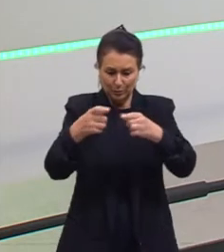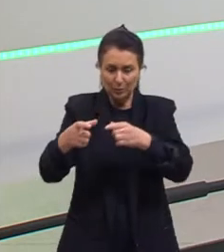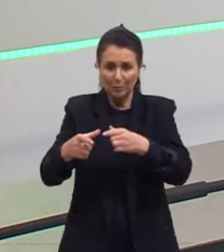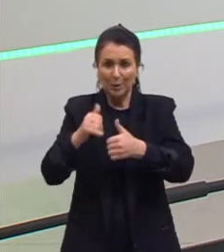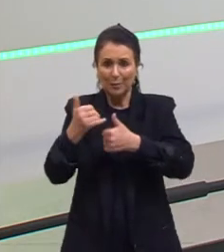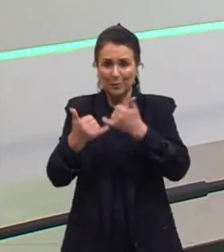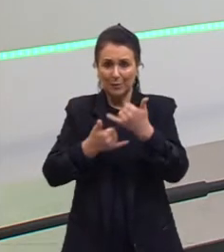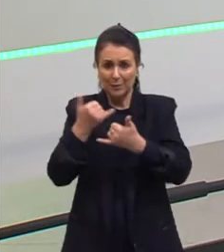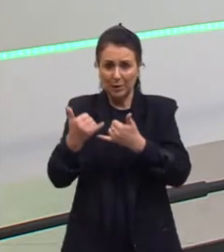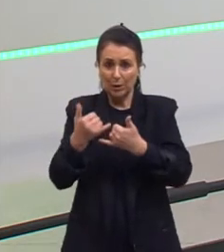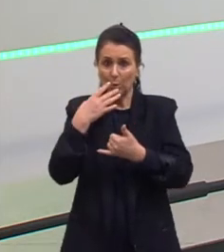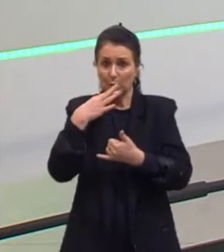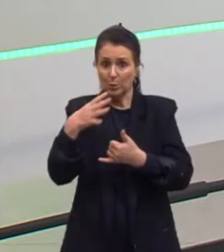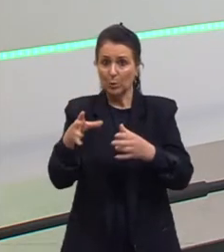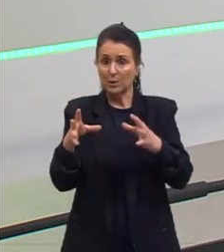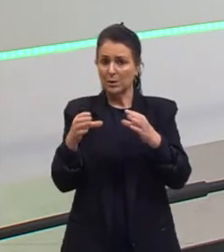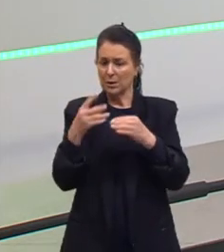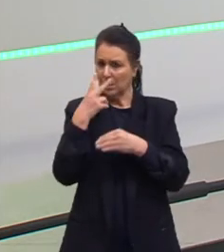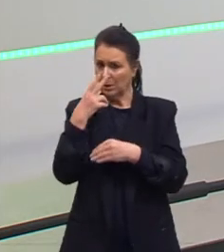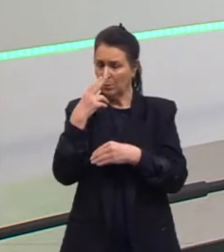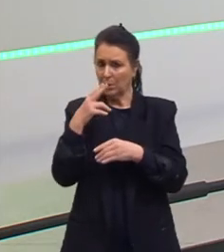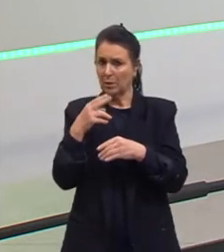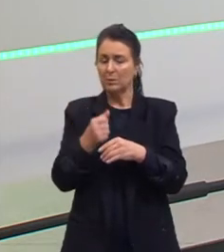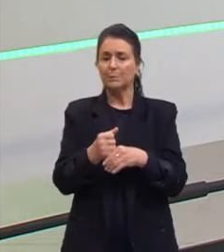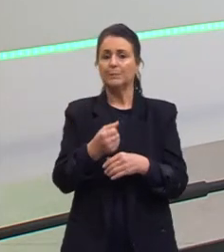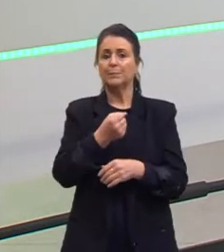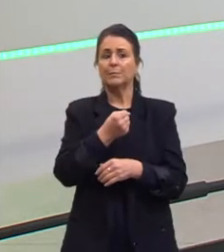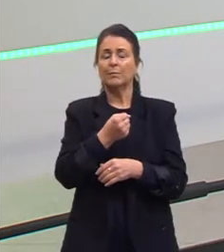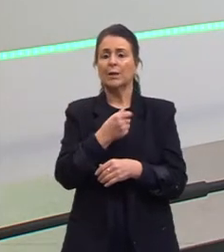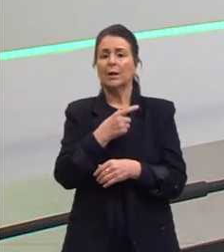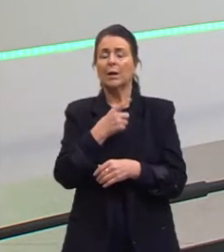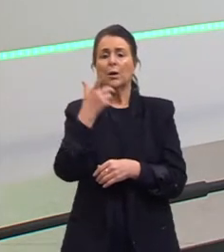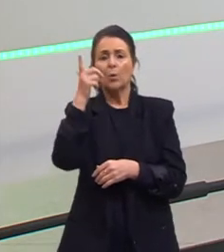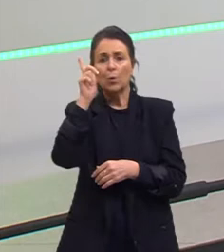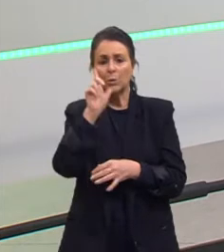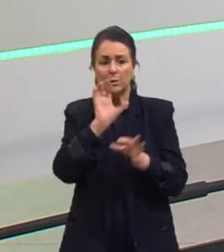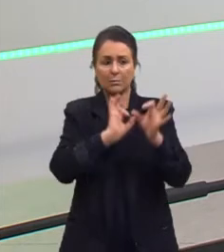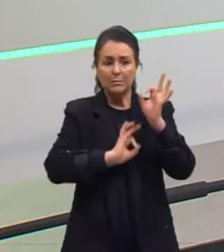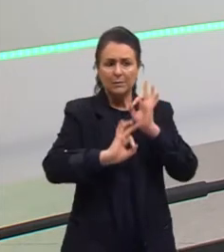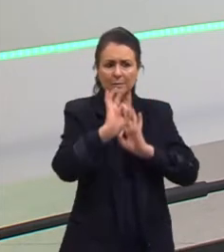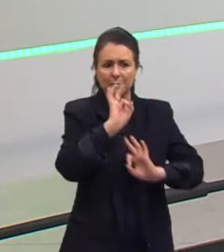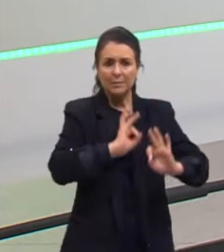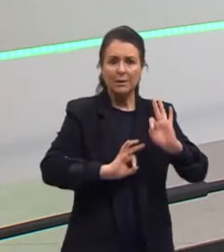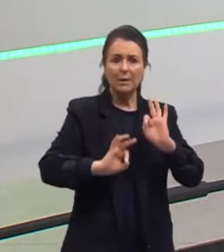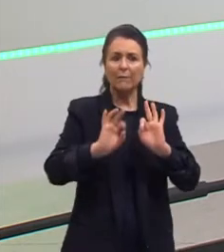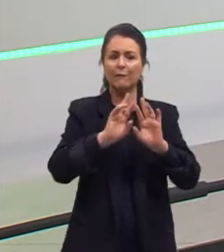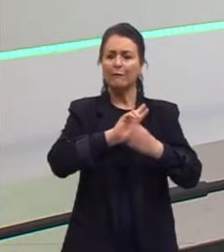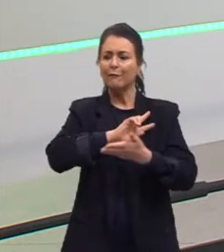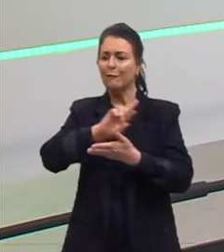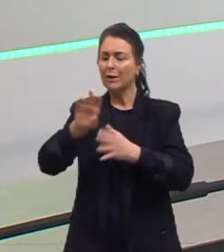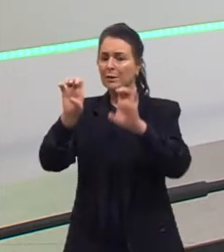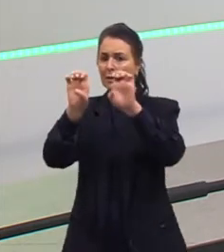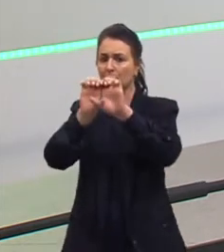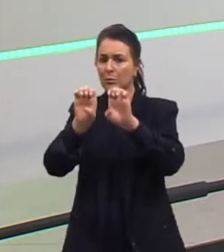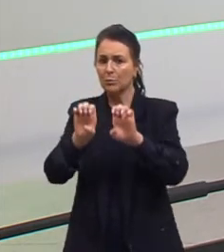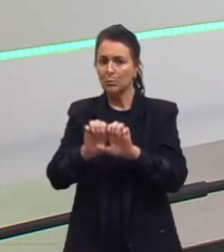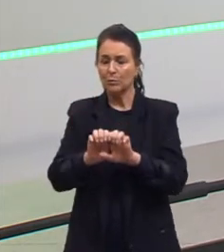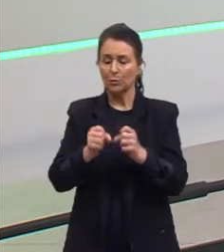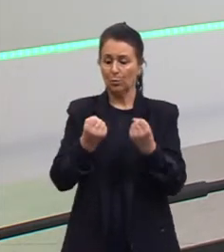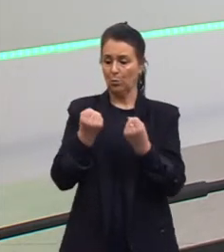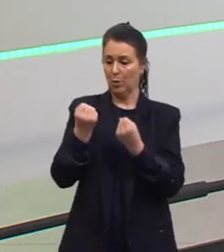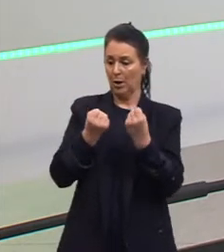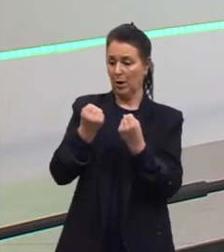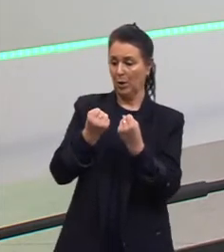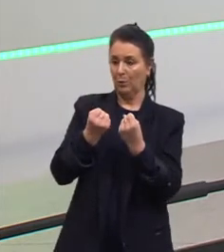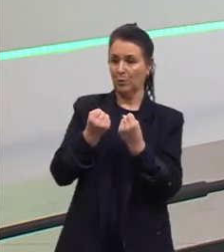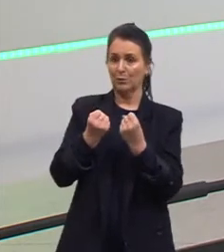mesmas cores, com determinadas cores, eu consigo montar várias estruturas diferentes. Eu posso fazer um carro, posso fazer uma